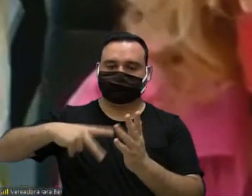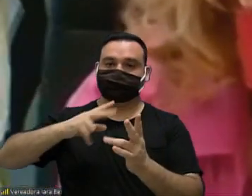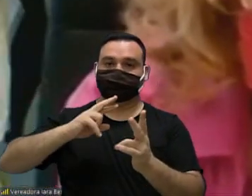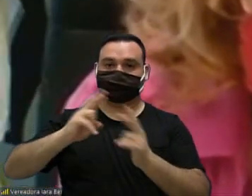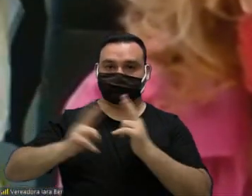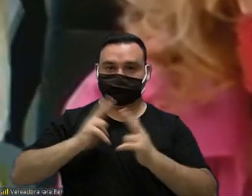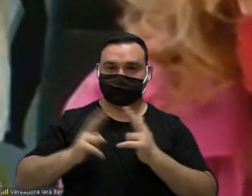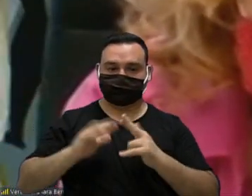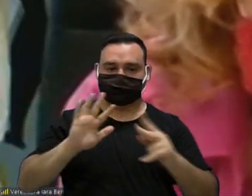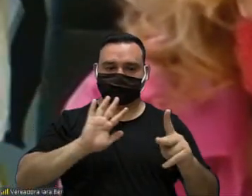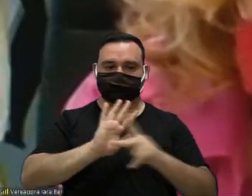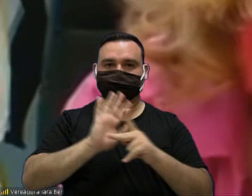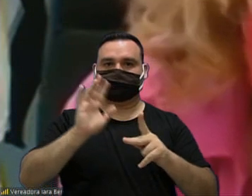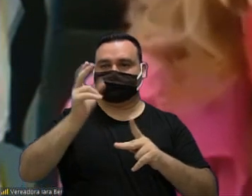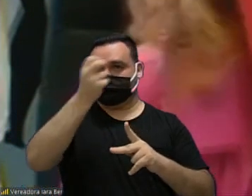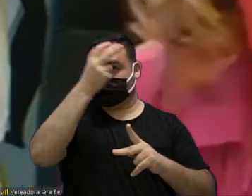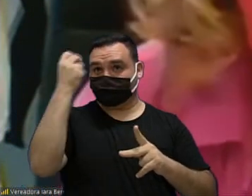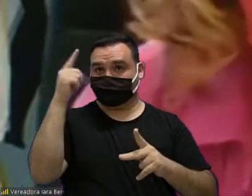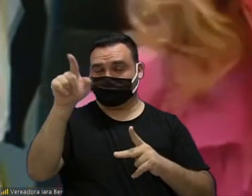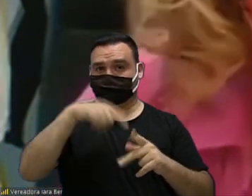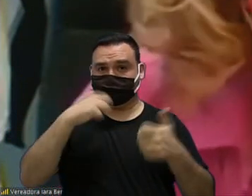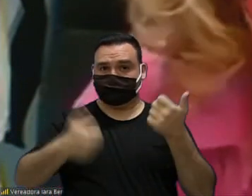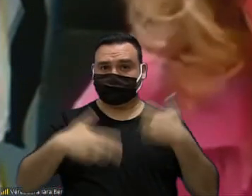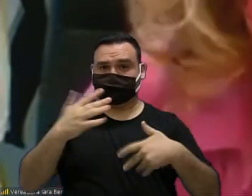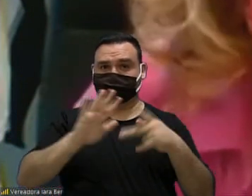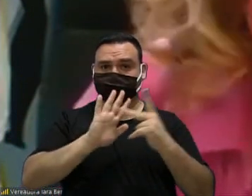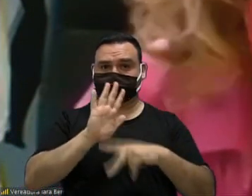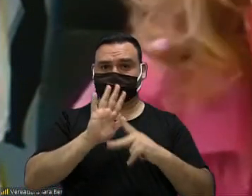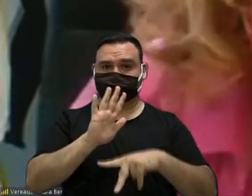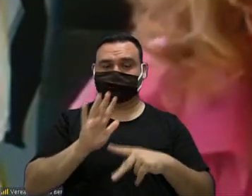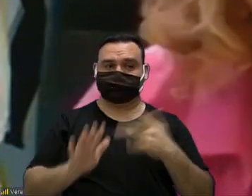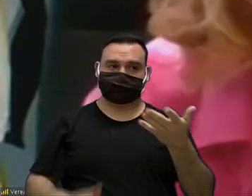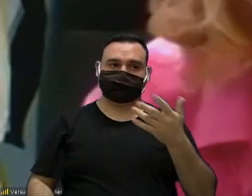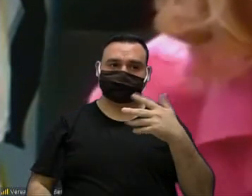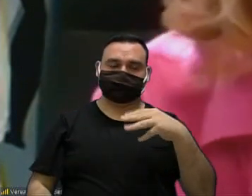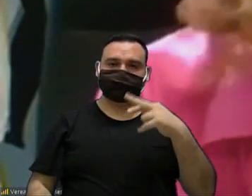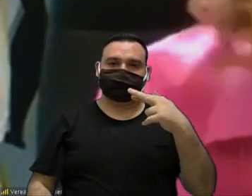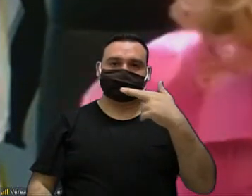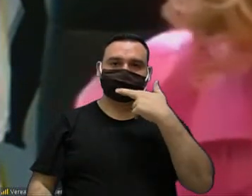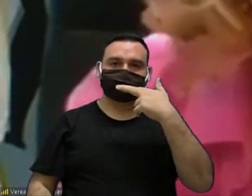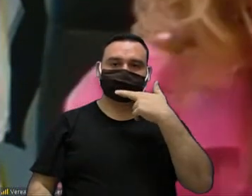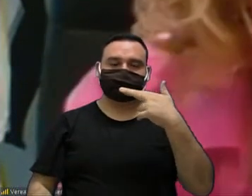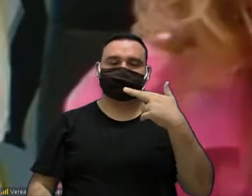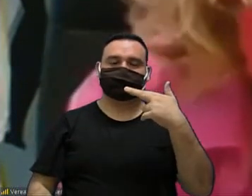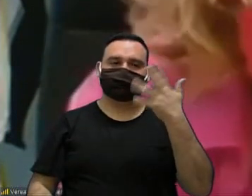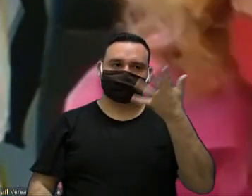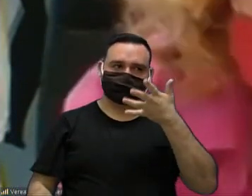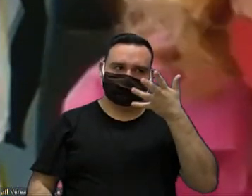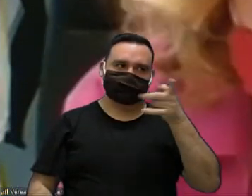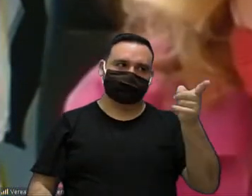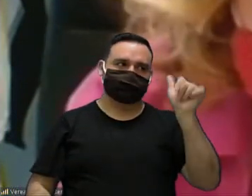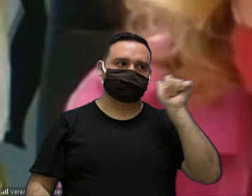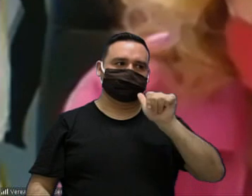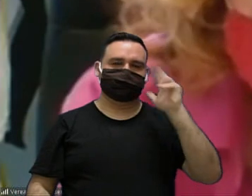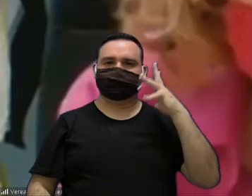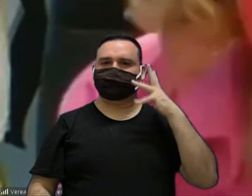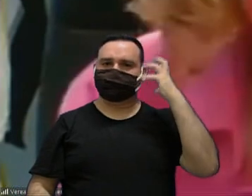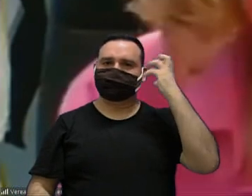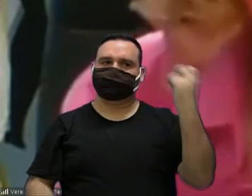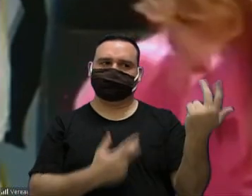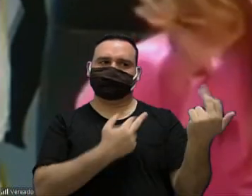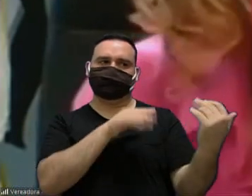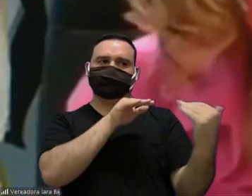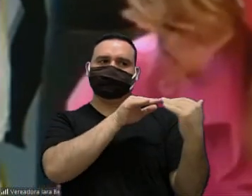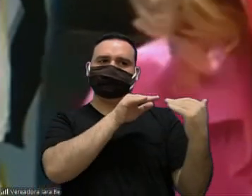resposta da da prefeitura com relação ao seu projeto faço minhas palavras da da da vereadora